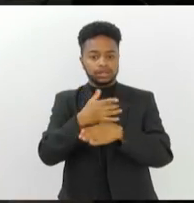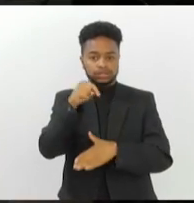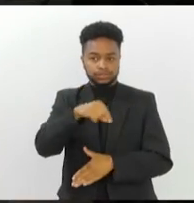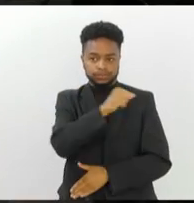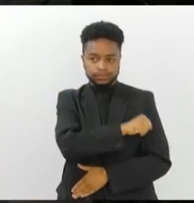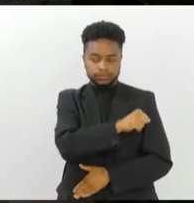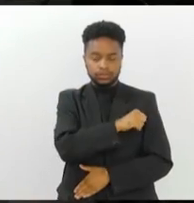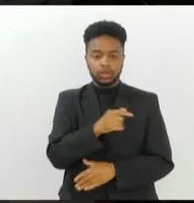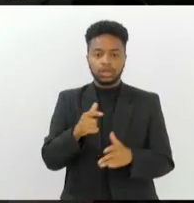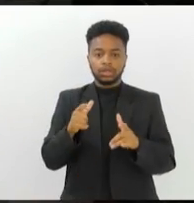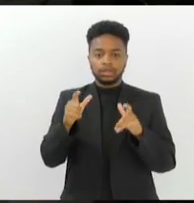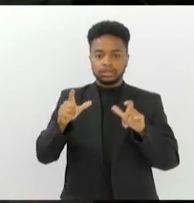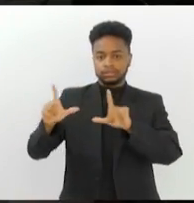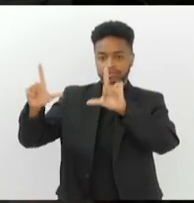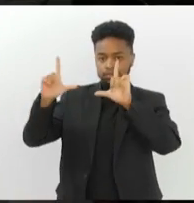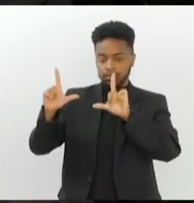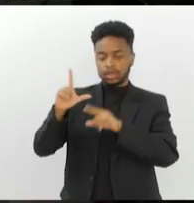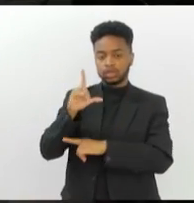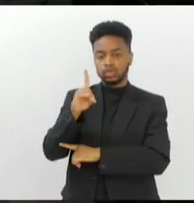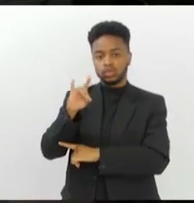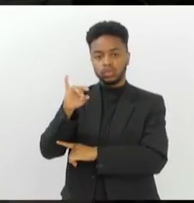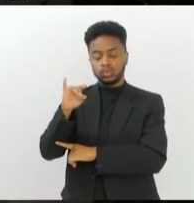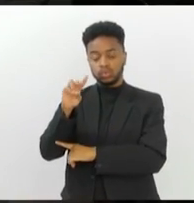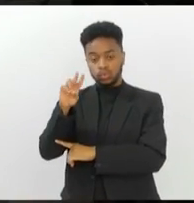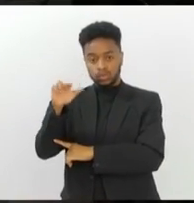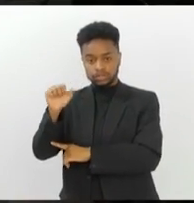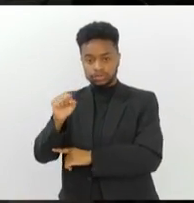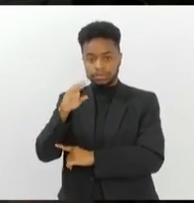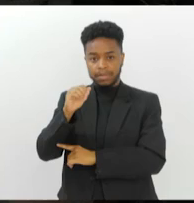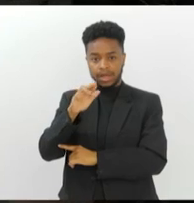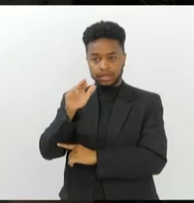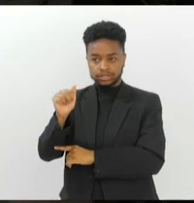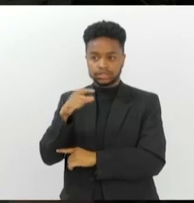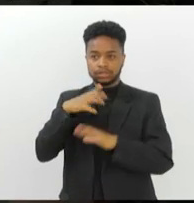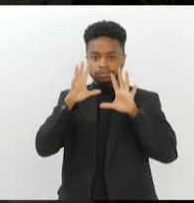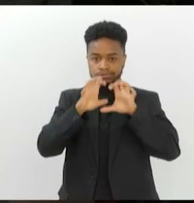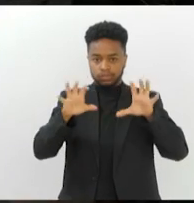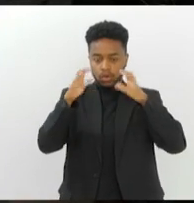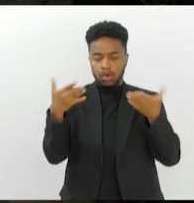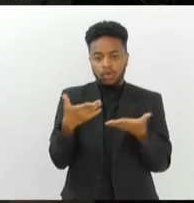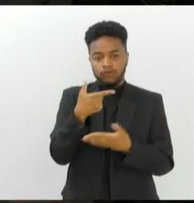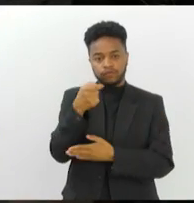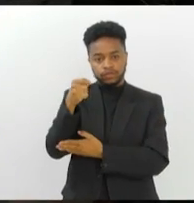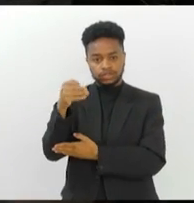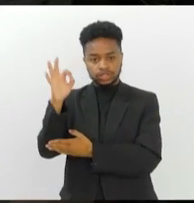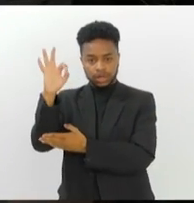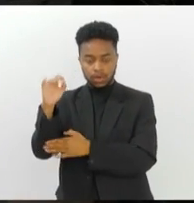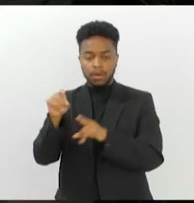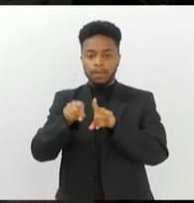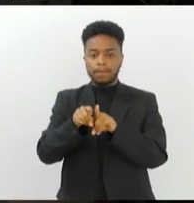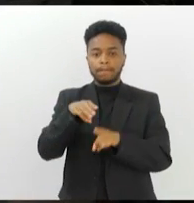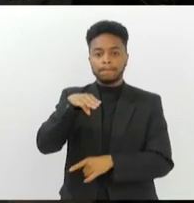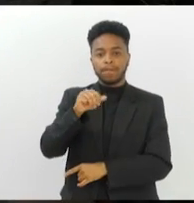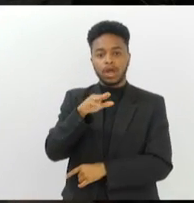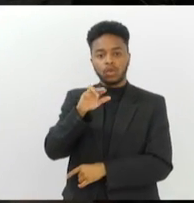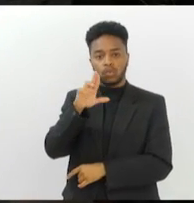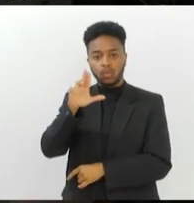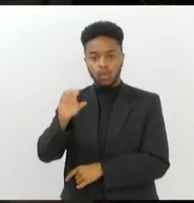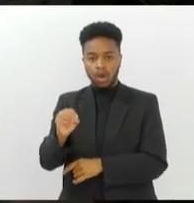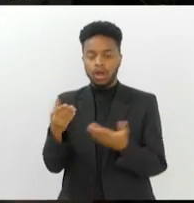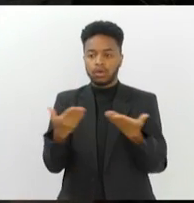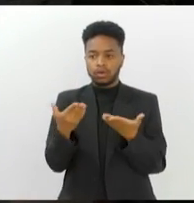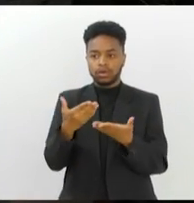Estado. Aqui na tela, duas barras. O tempo está nublado, 20 graus nesse momento. Macuco está com sol, 25 graus.